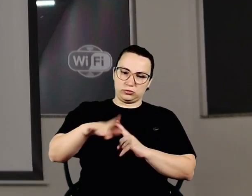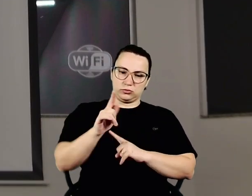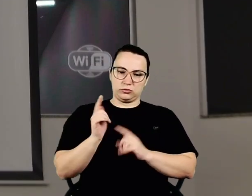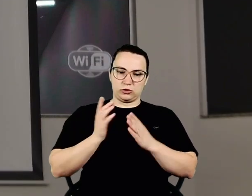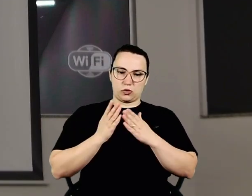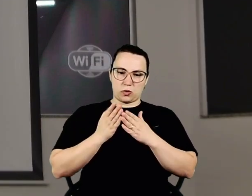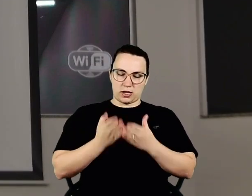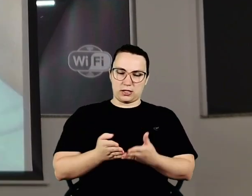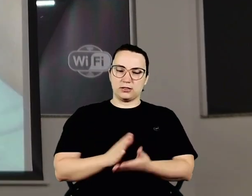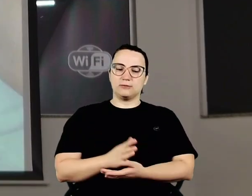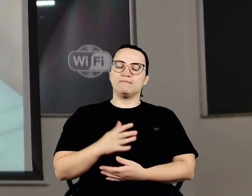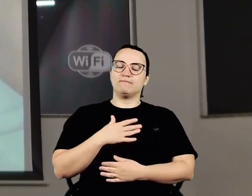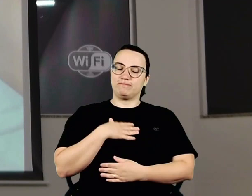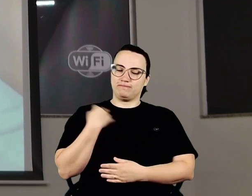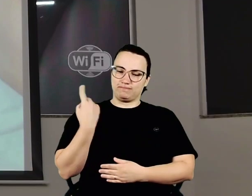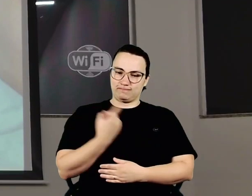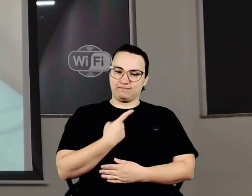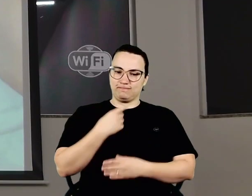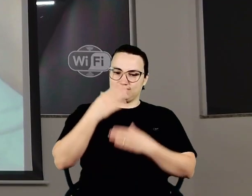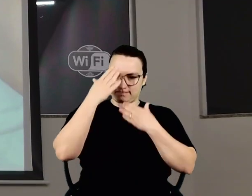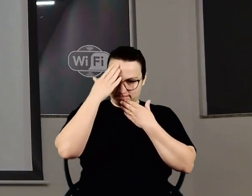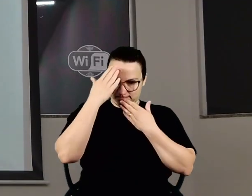Nosso sincero muito obrigado, tia.